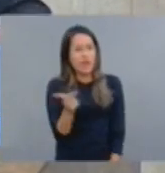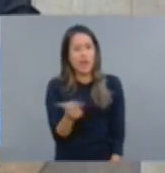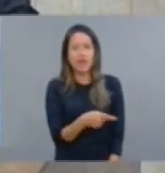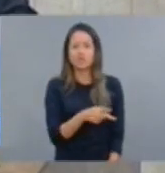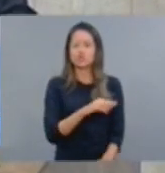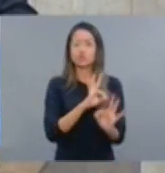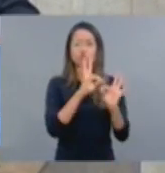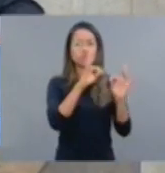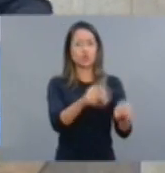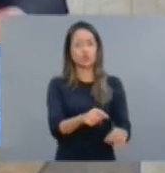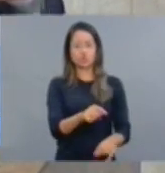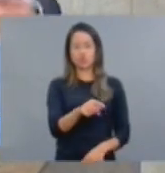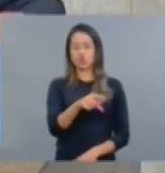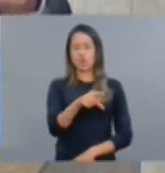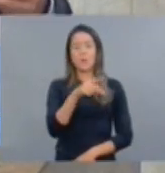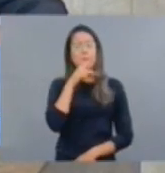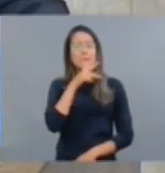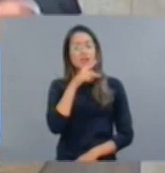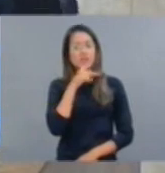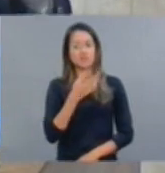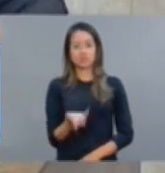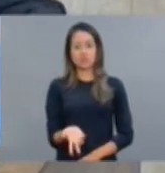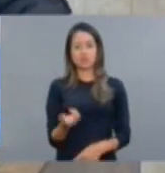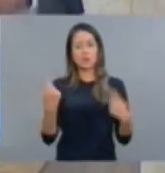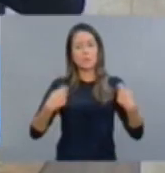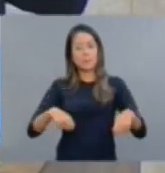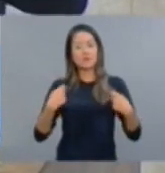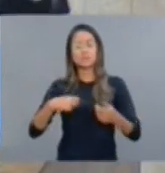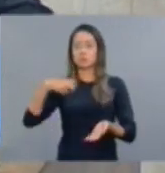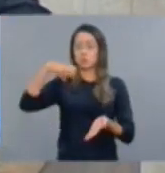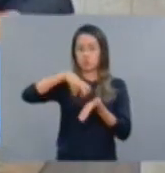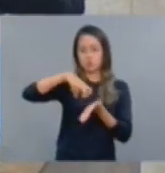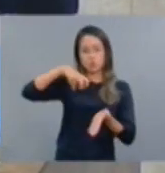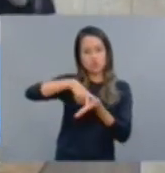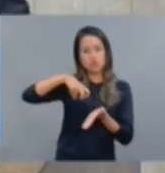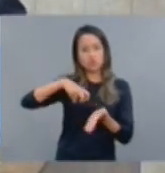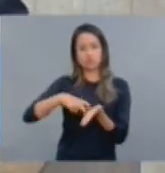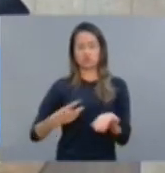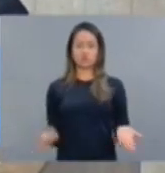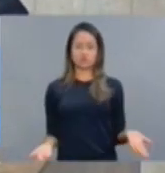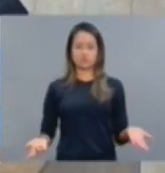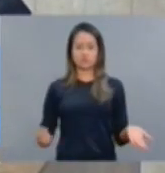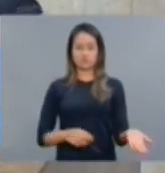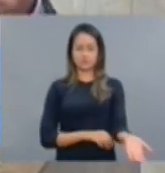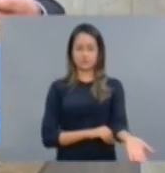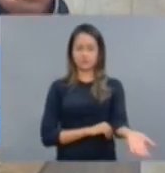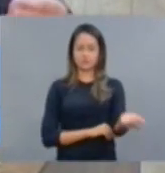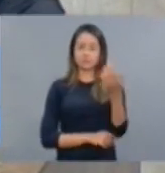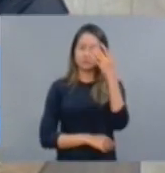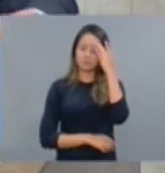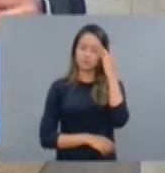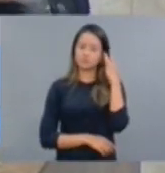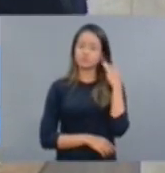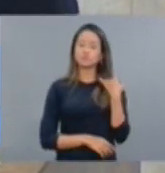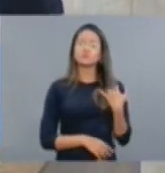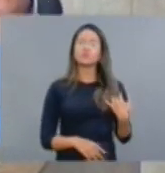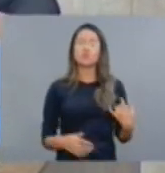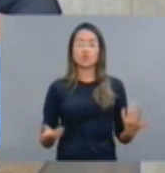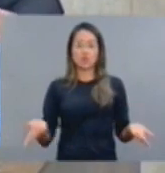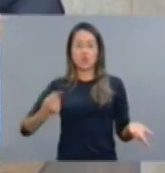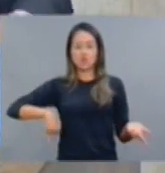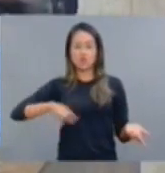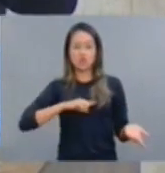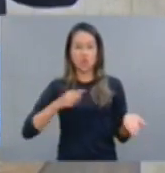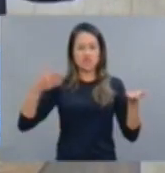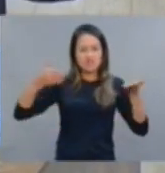quase todos os partidos, e ela precisa vir à tona e ser punida boa a quem doer. Nós não estamos aqui só para